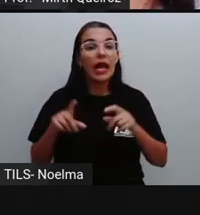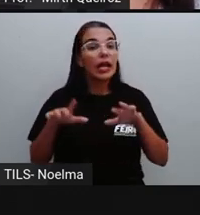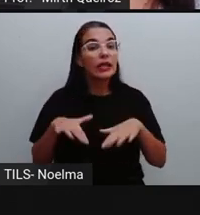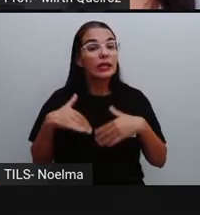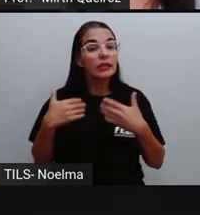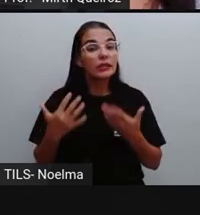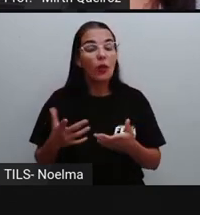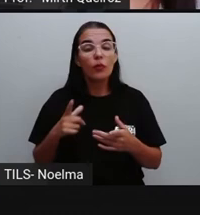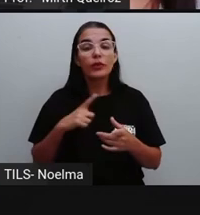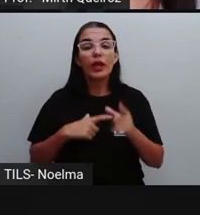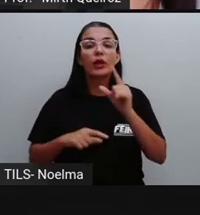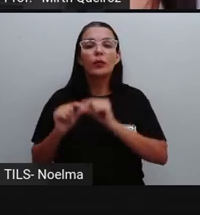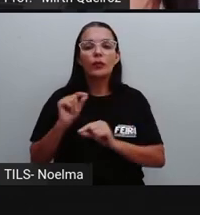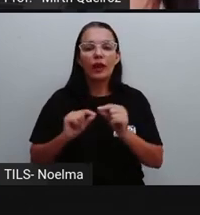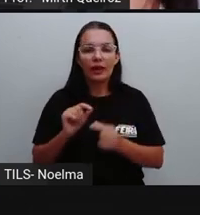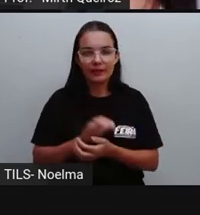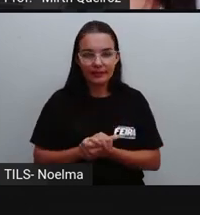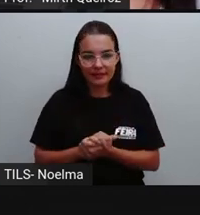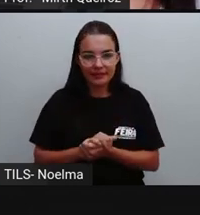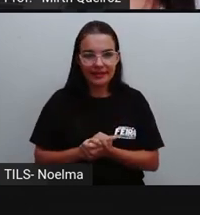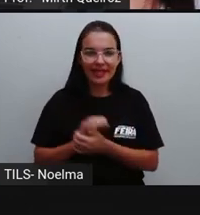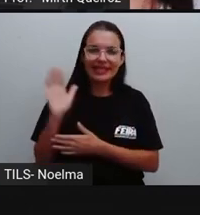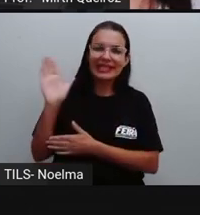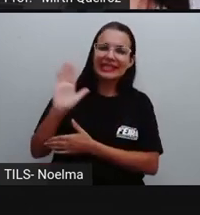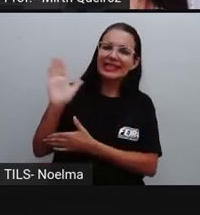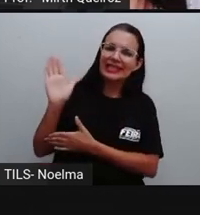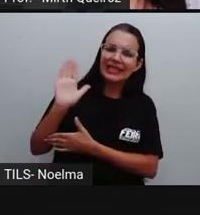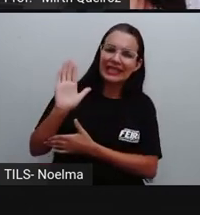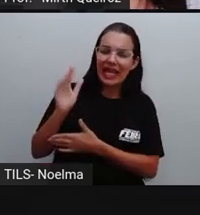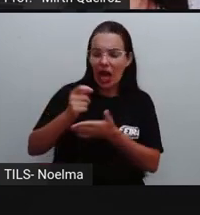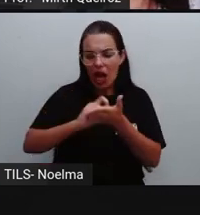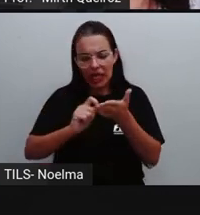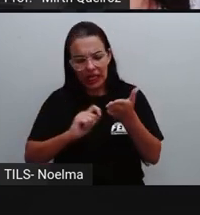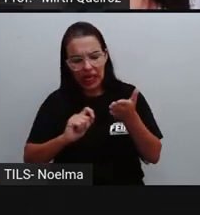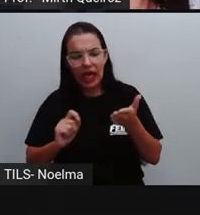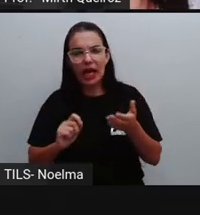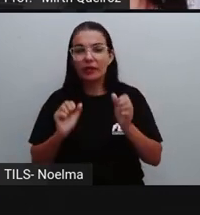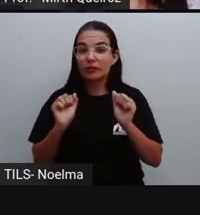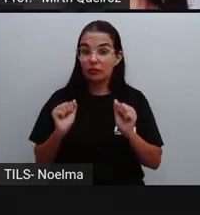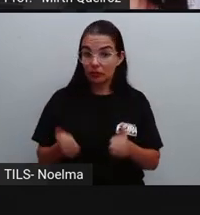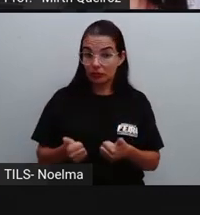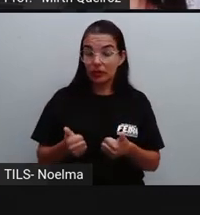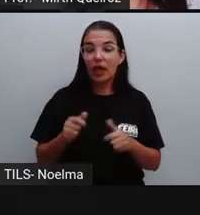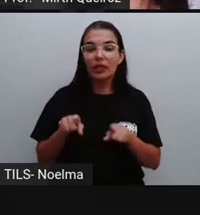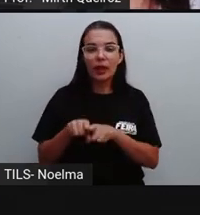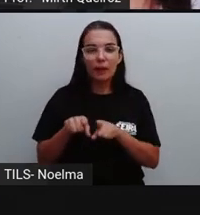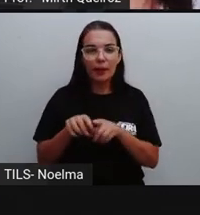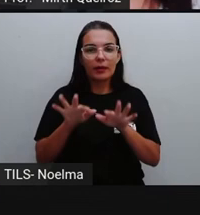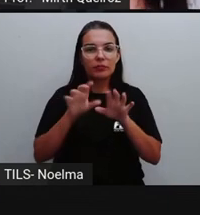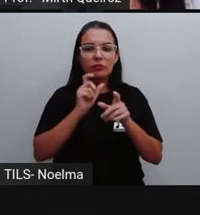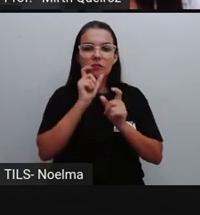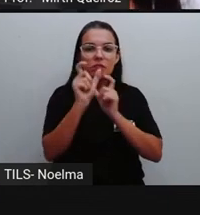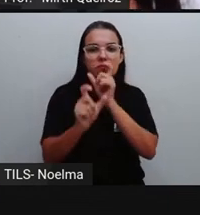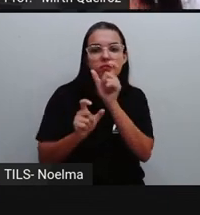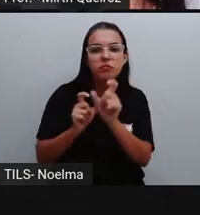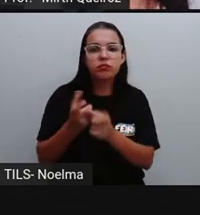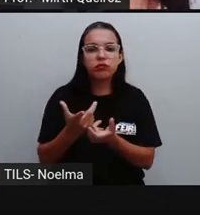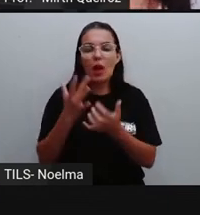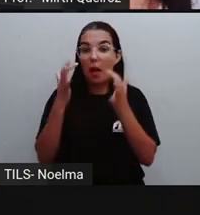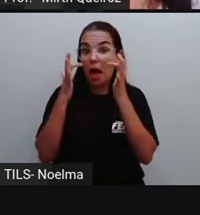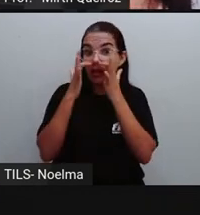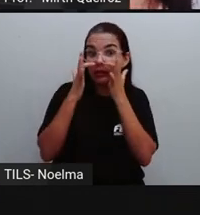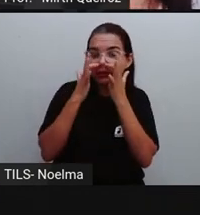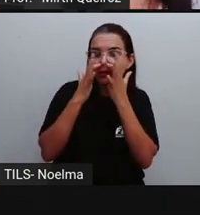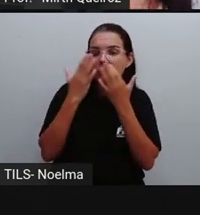aí nós vamos ter a despedida que deve ser feita de forma formal e cordial atenciosamente